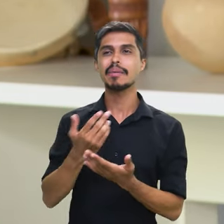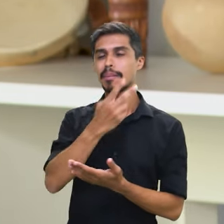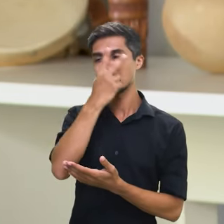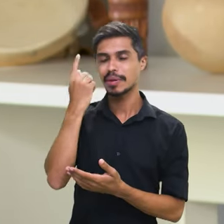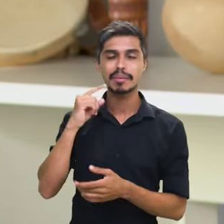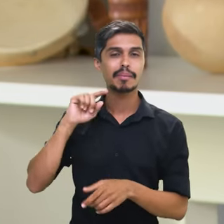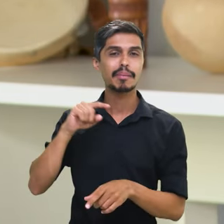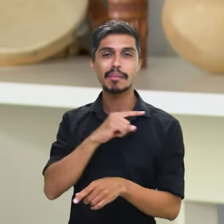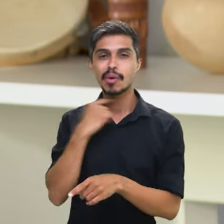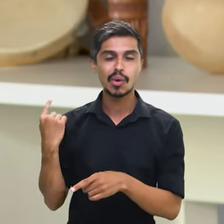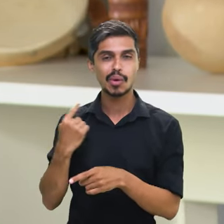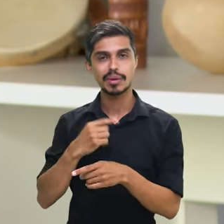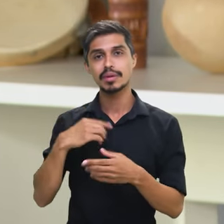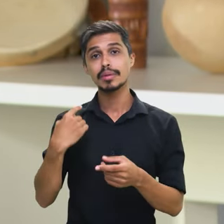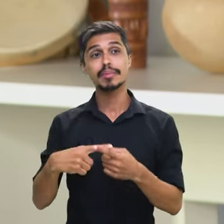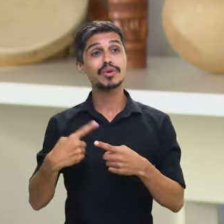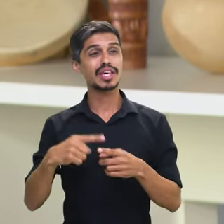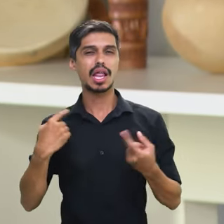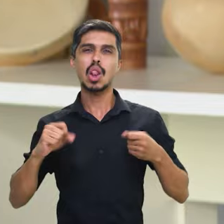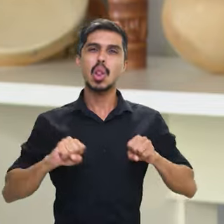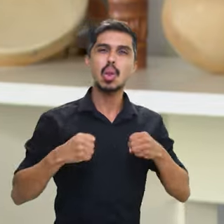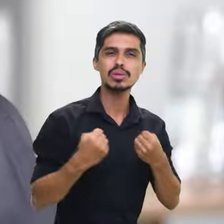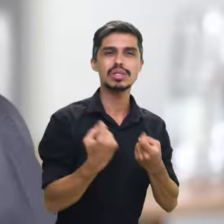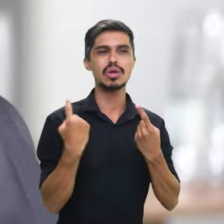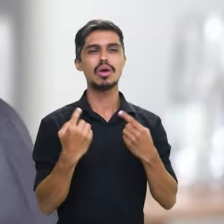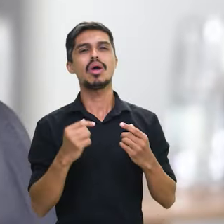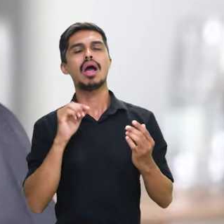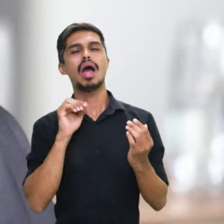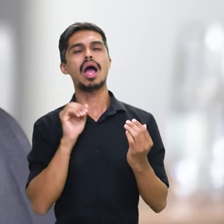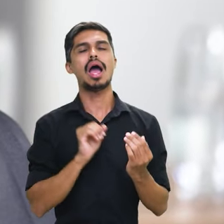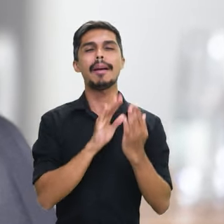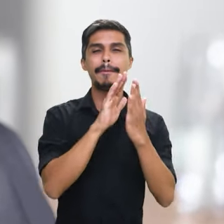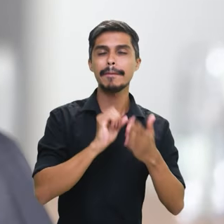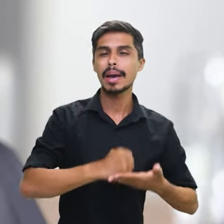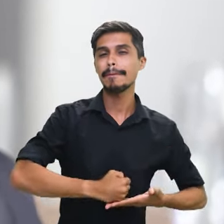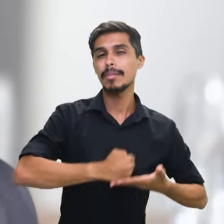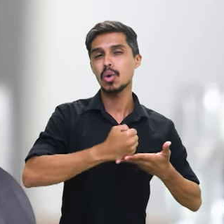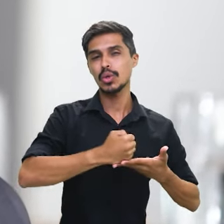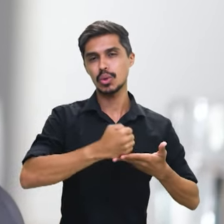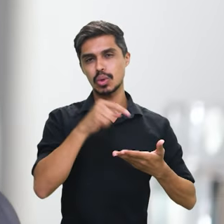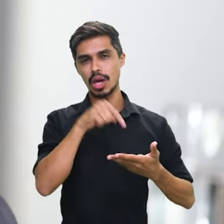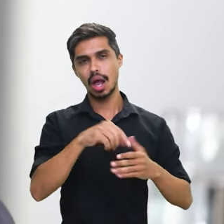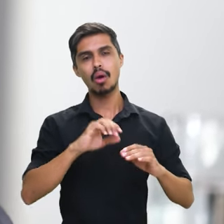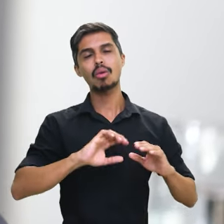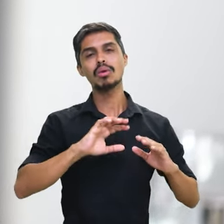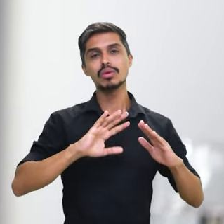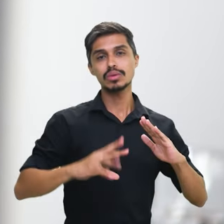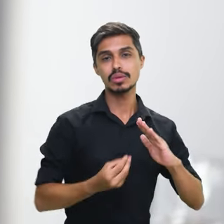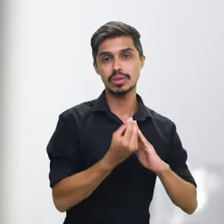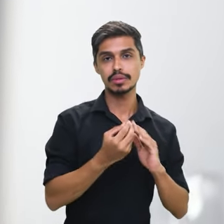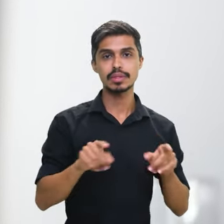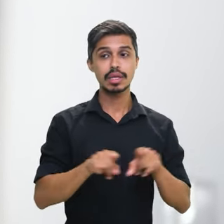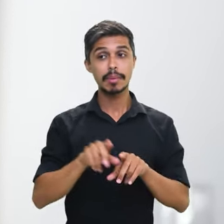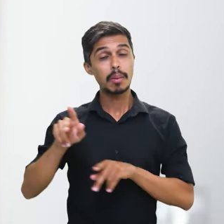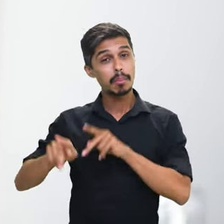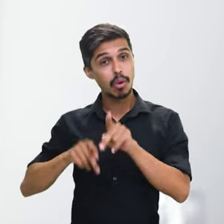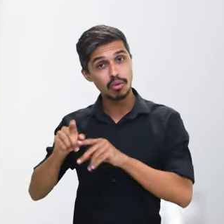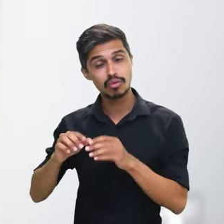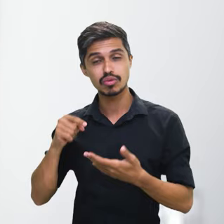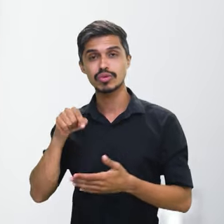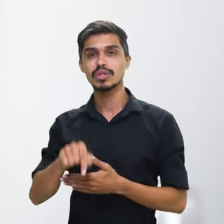pessoas marcaram para morrer na luta pelos quilombos. E dois setores estão brigando por terra no Brasil. A população indígena